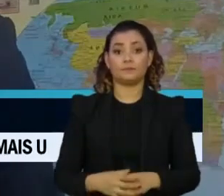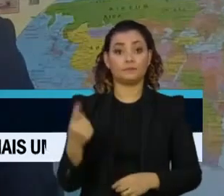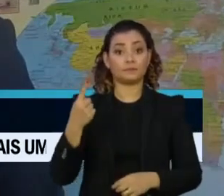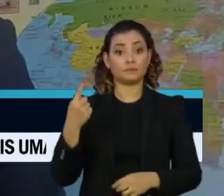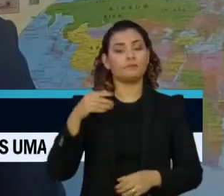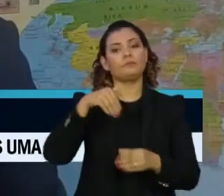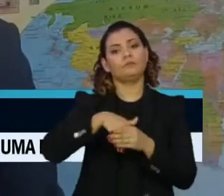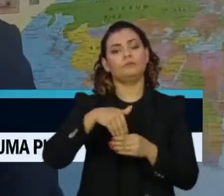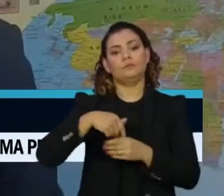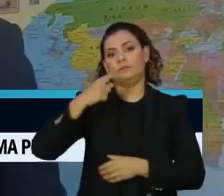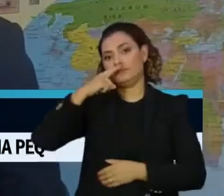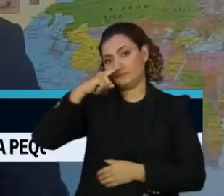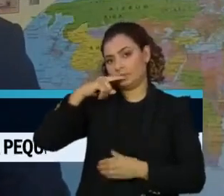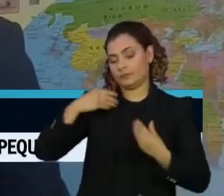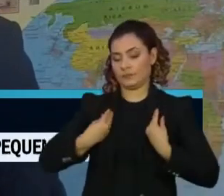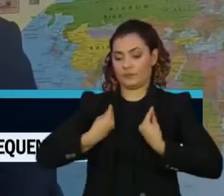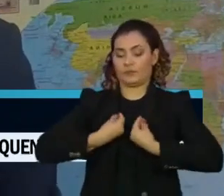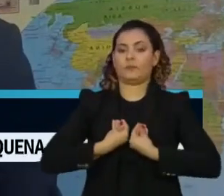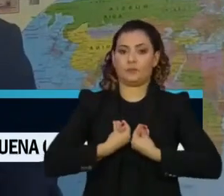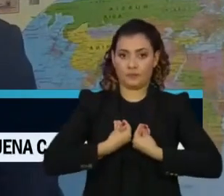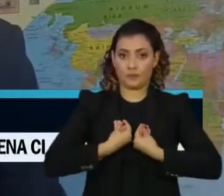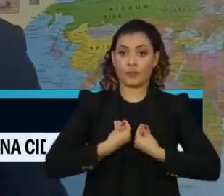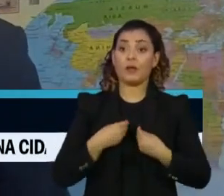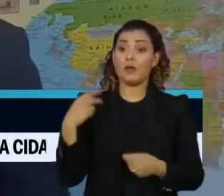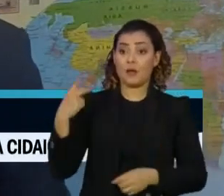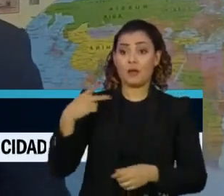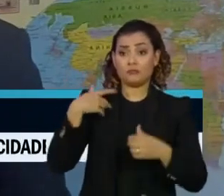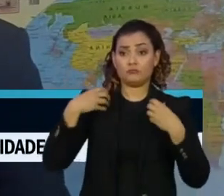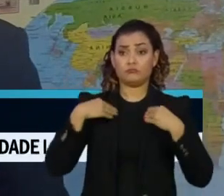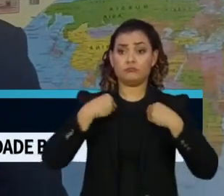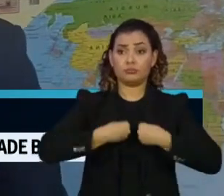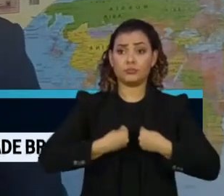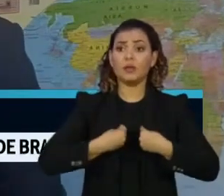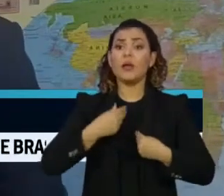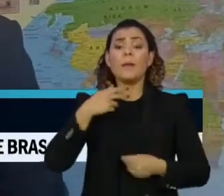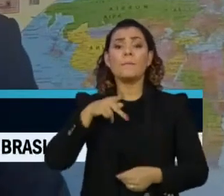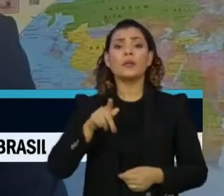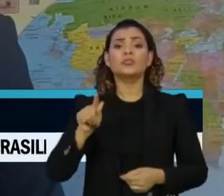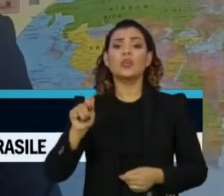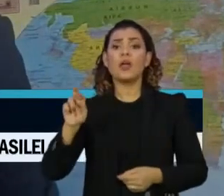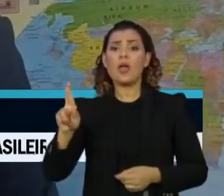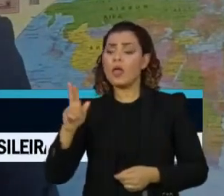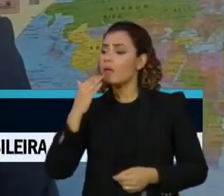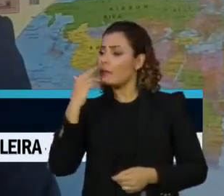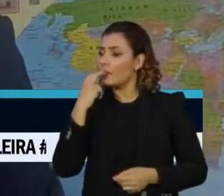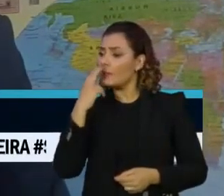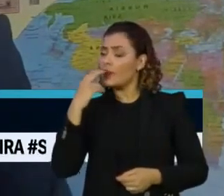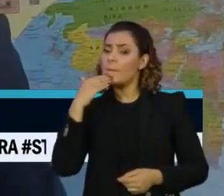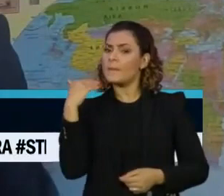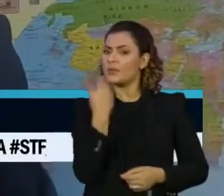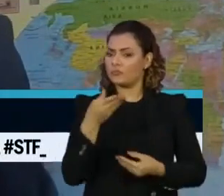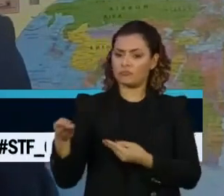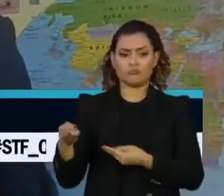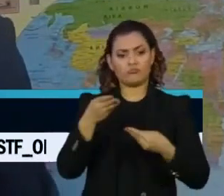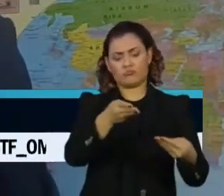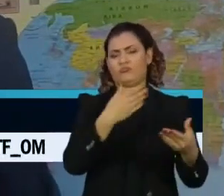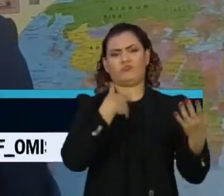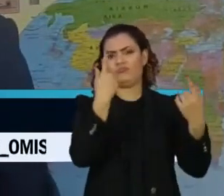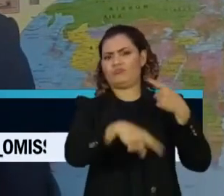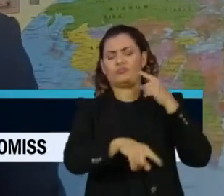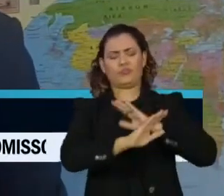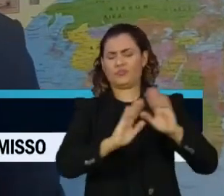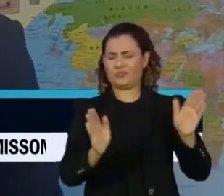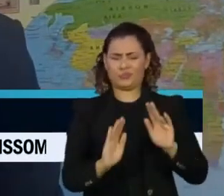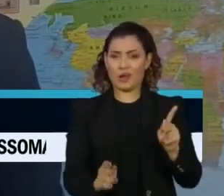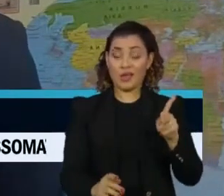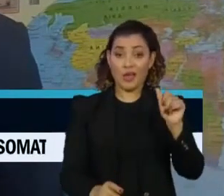ministro Gilmar Mendes, relator do caso, criticou o pedido da Procuradoria-Geral da República para que o processo fosse entregue ao ministro Cássio Nunes